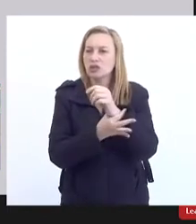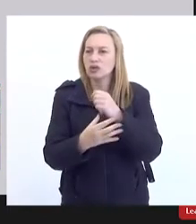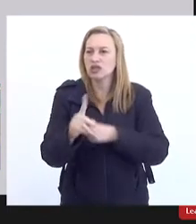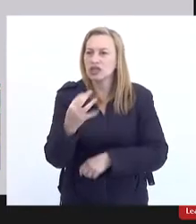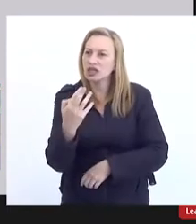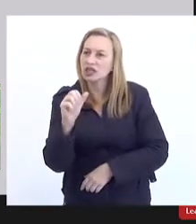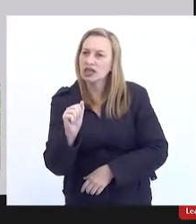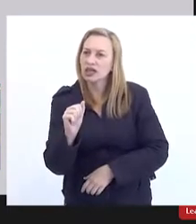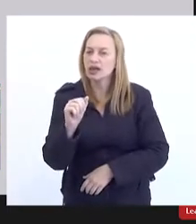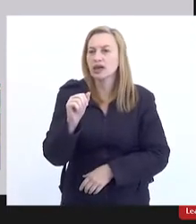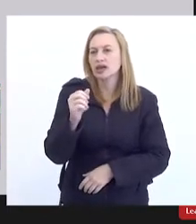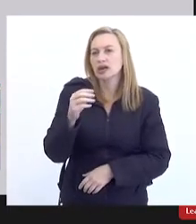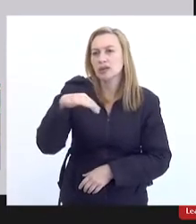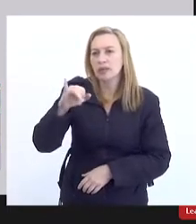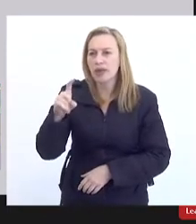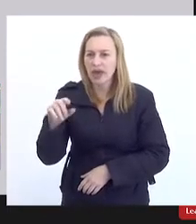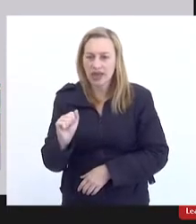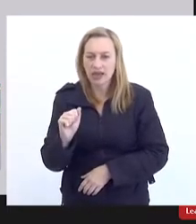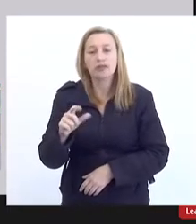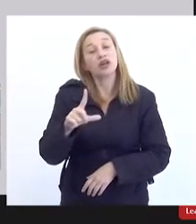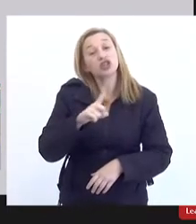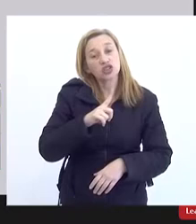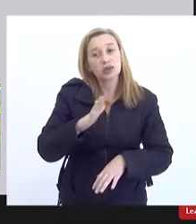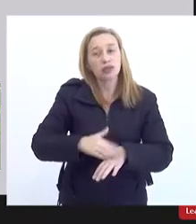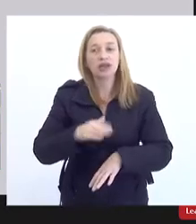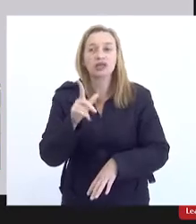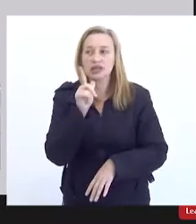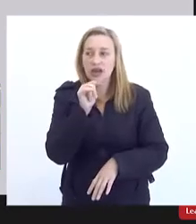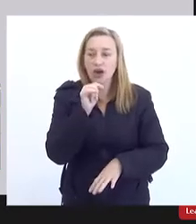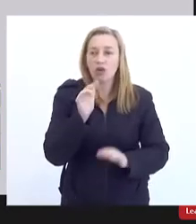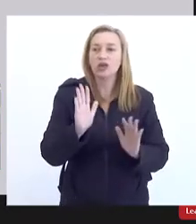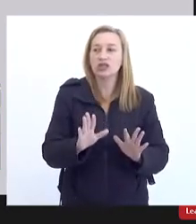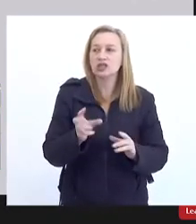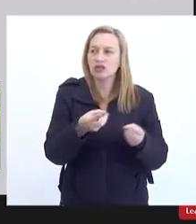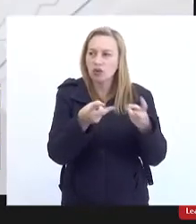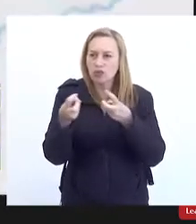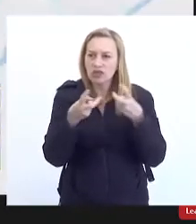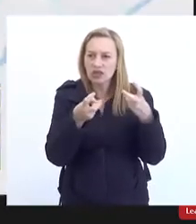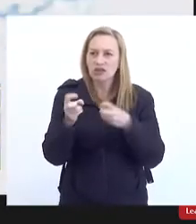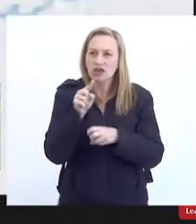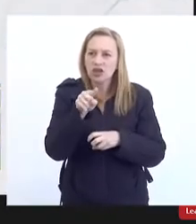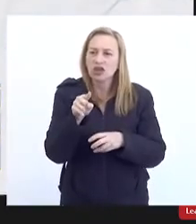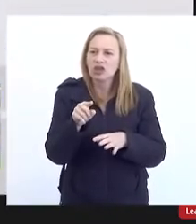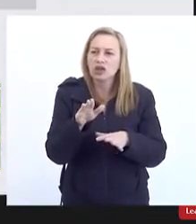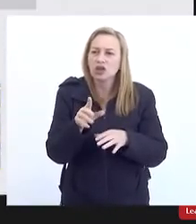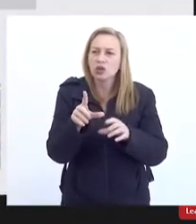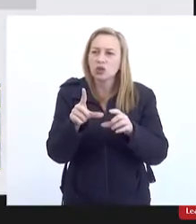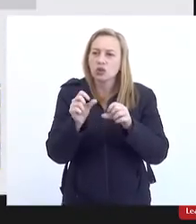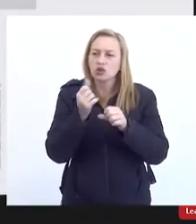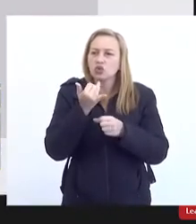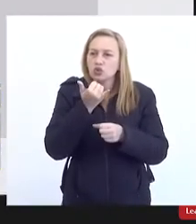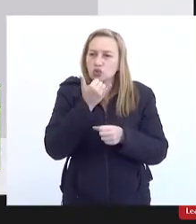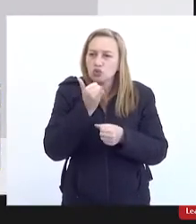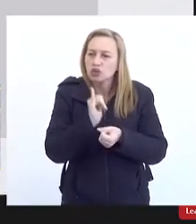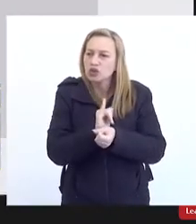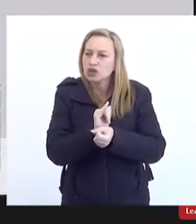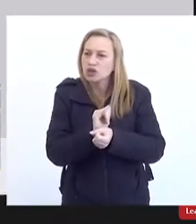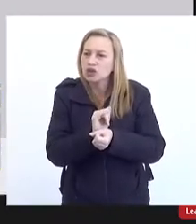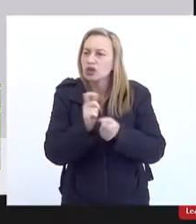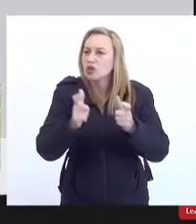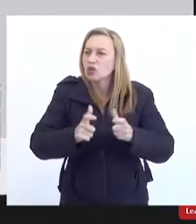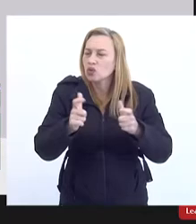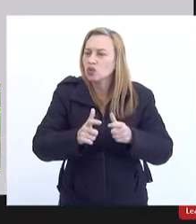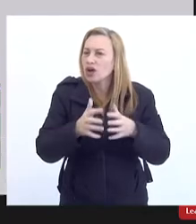embora seja um município que tenha bastante água. Então, se a gente vai observando aqui, opa, é uma região